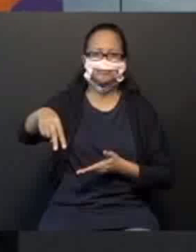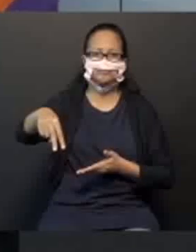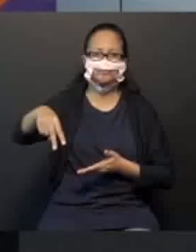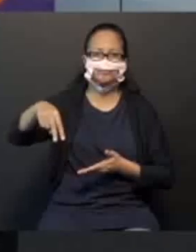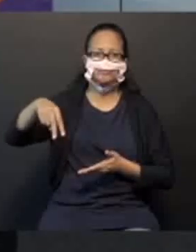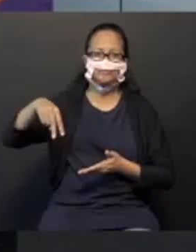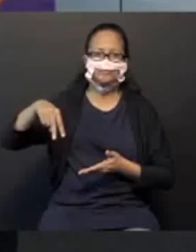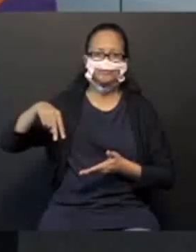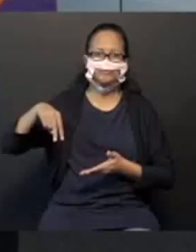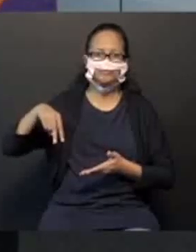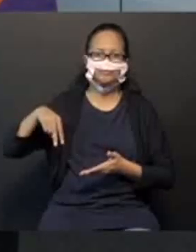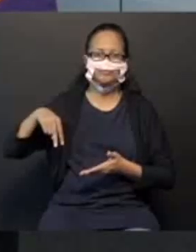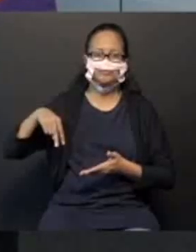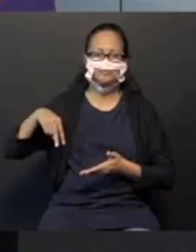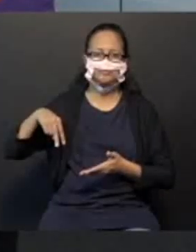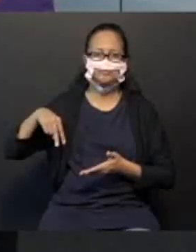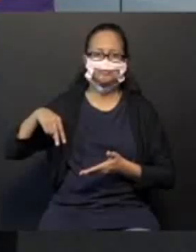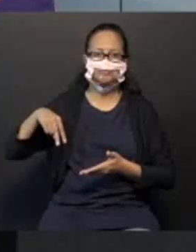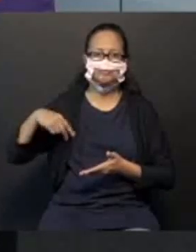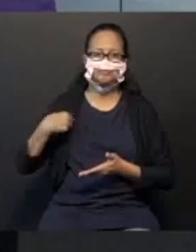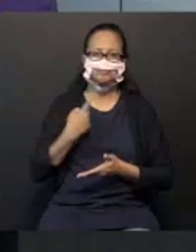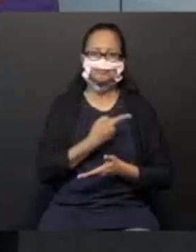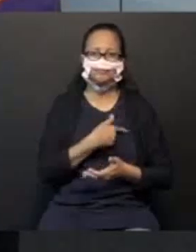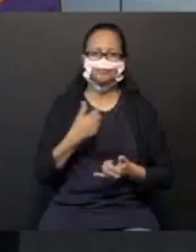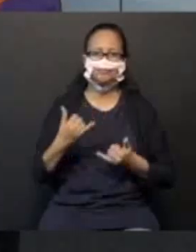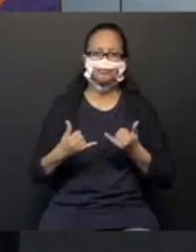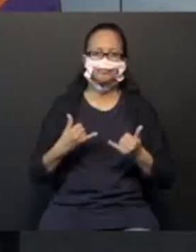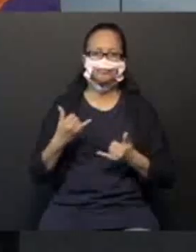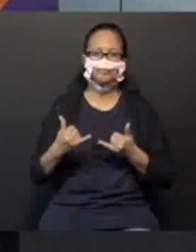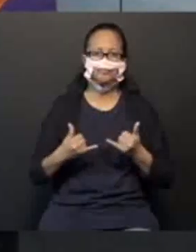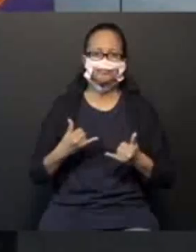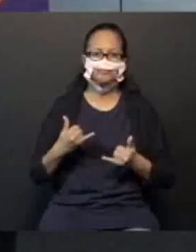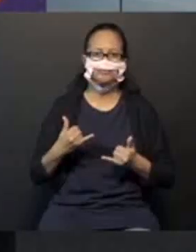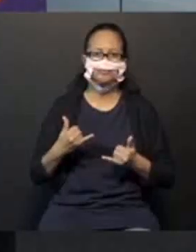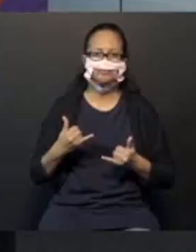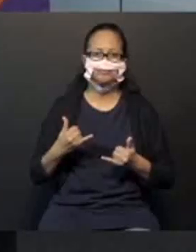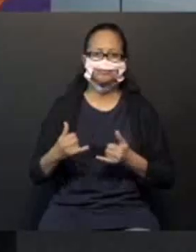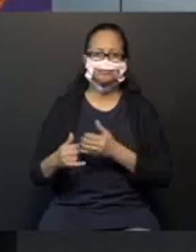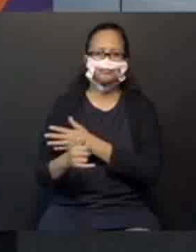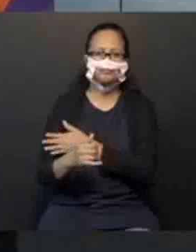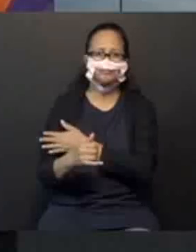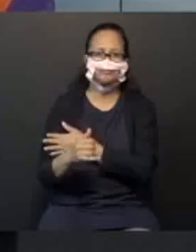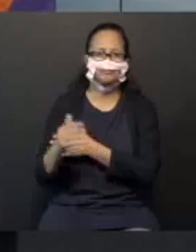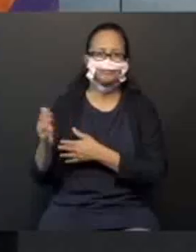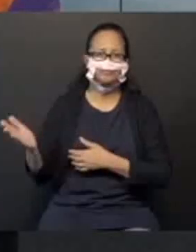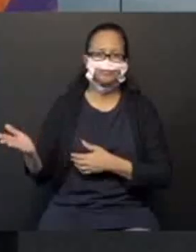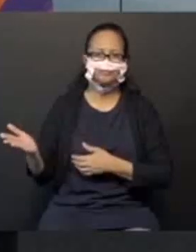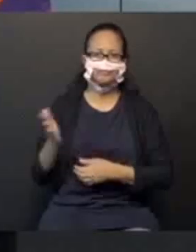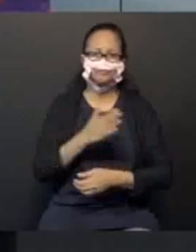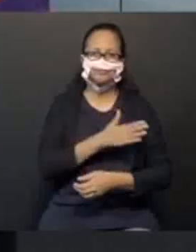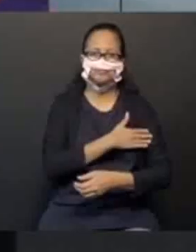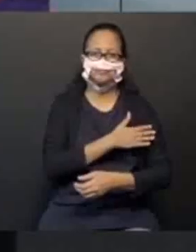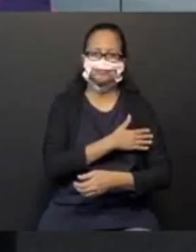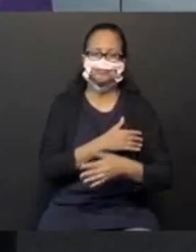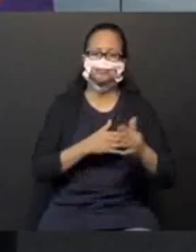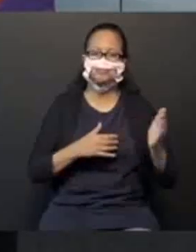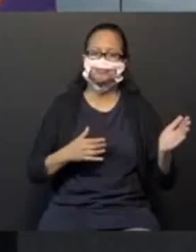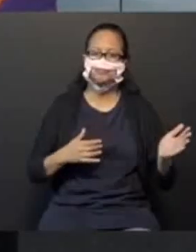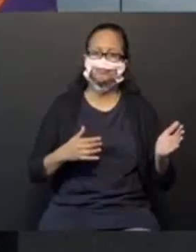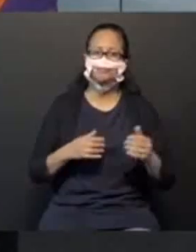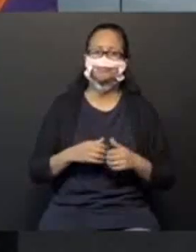Para trás. Nós vamos brincar. Braço direito. Braço esquerdo.